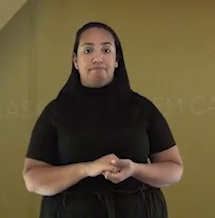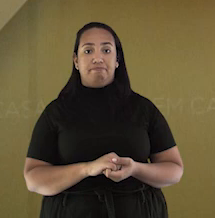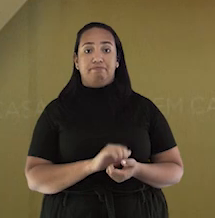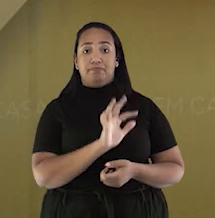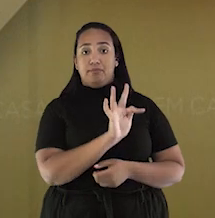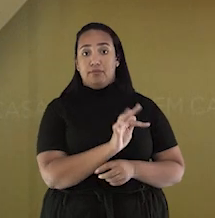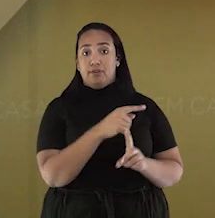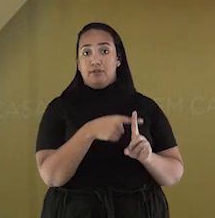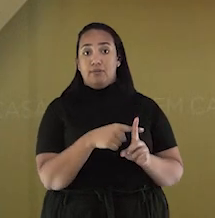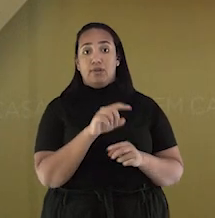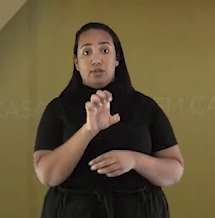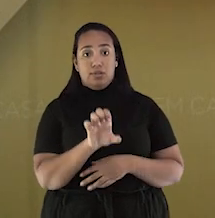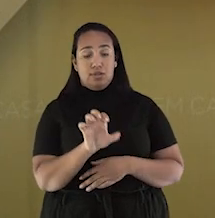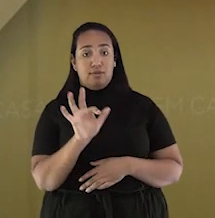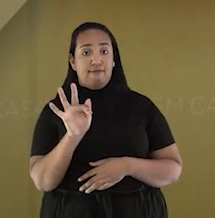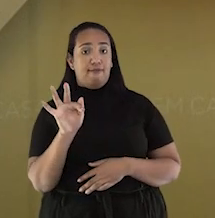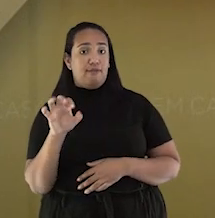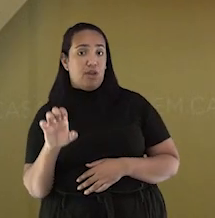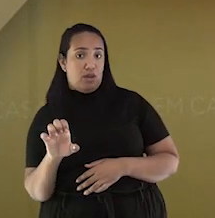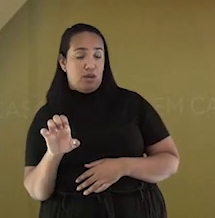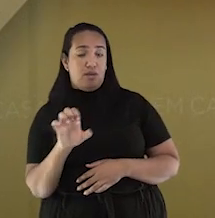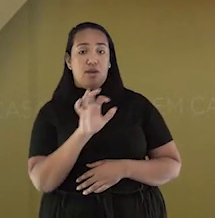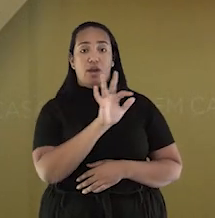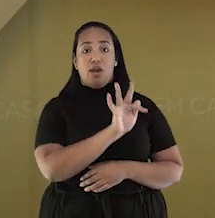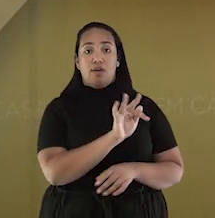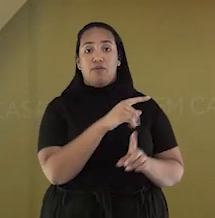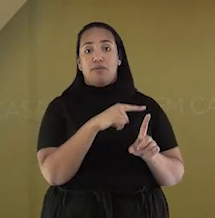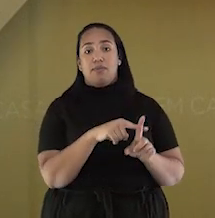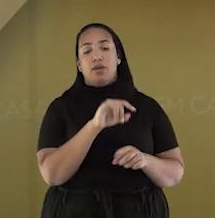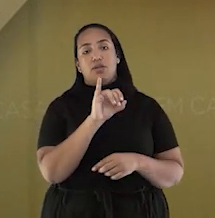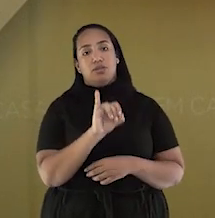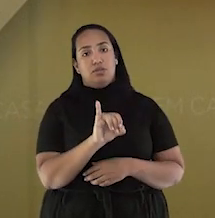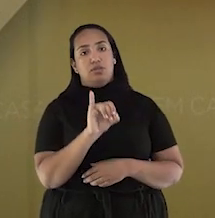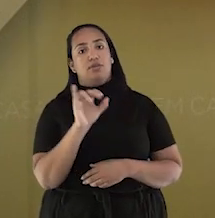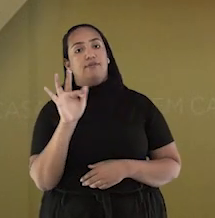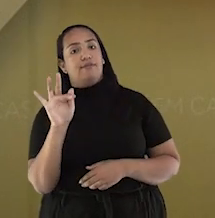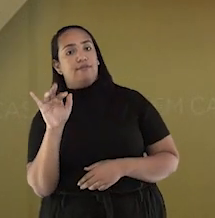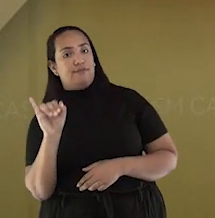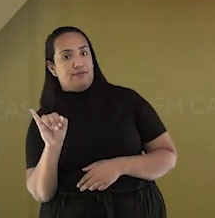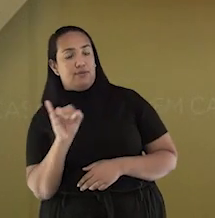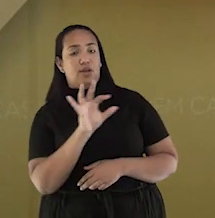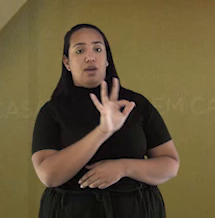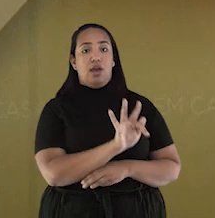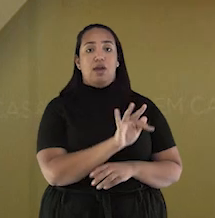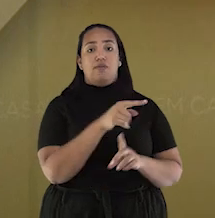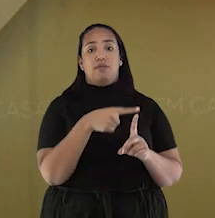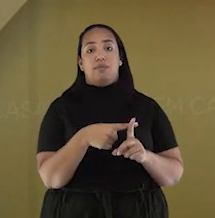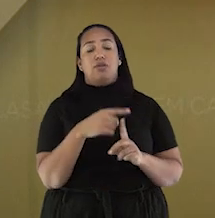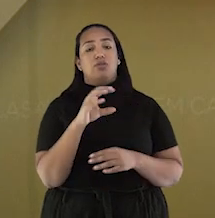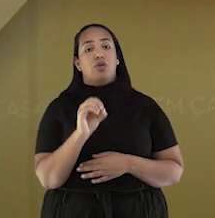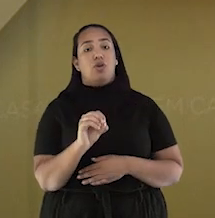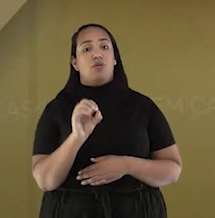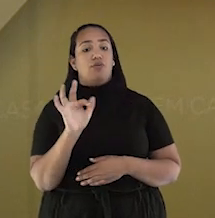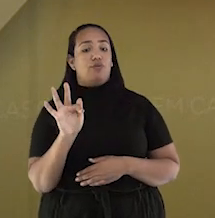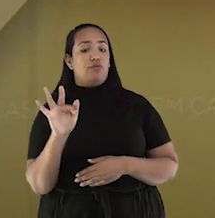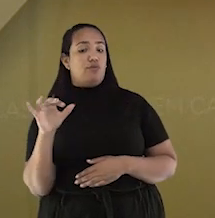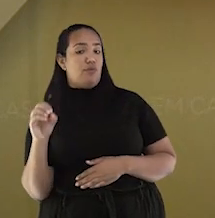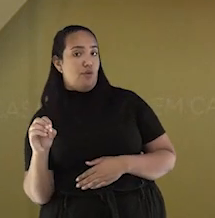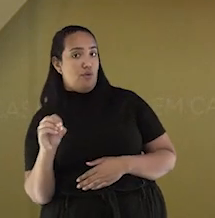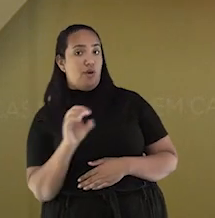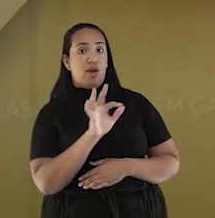F mais E, Fê. F mais I, Fí. F mais O,